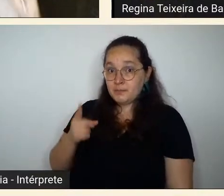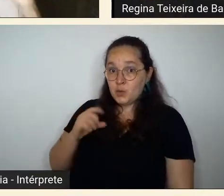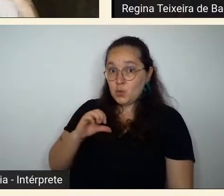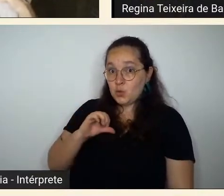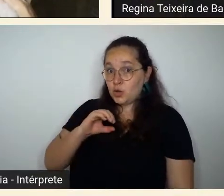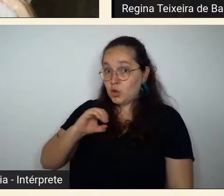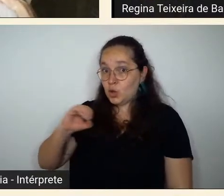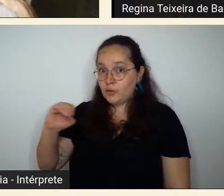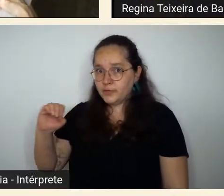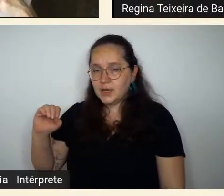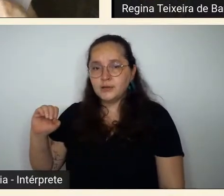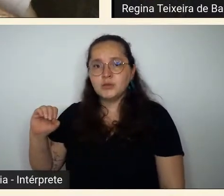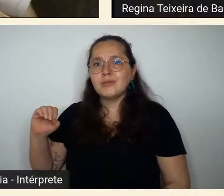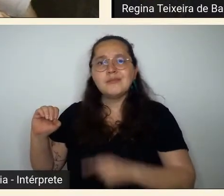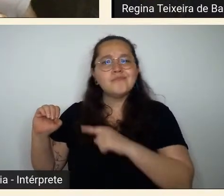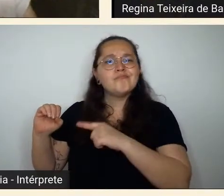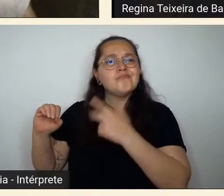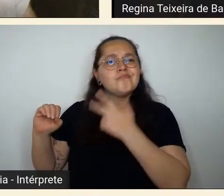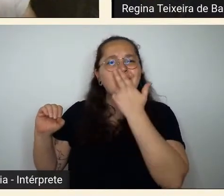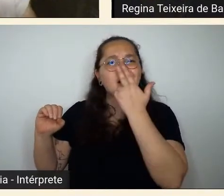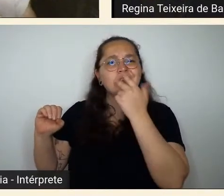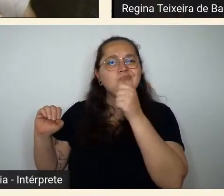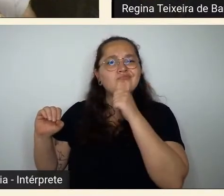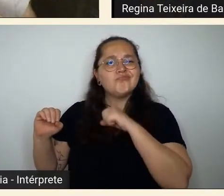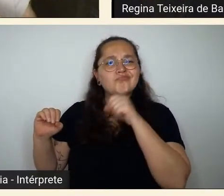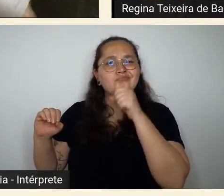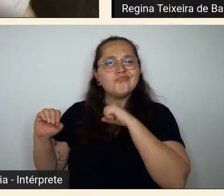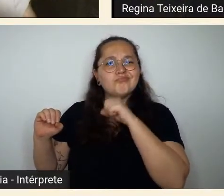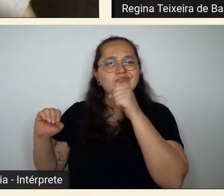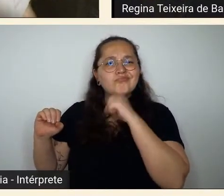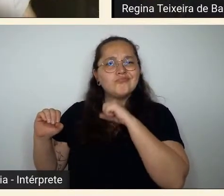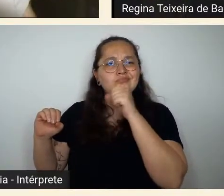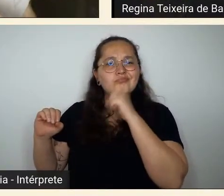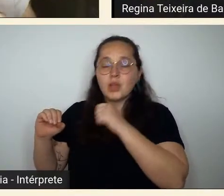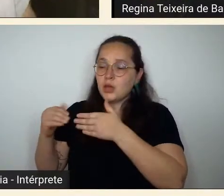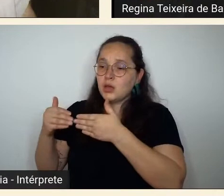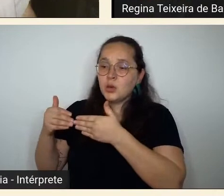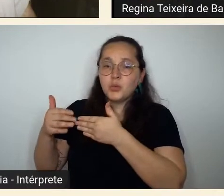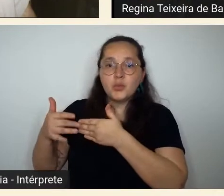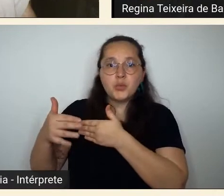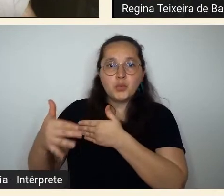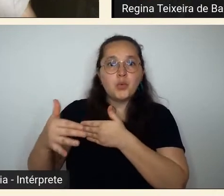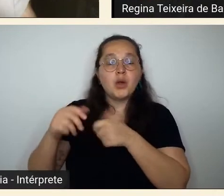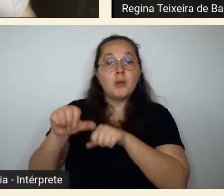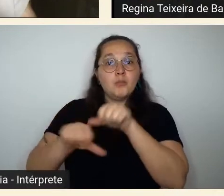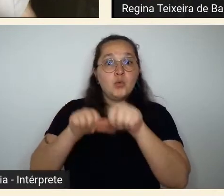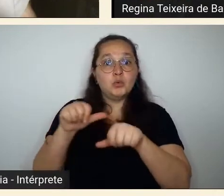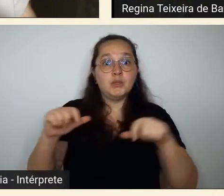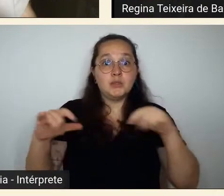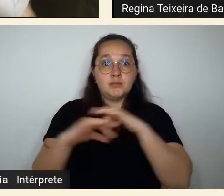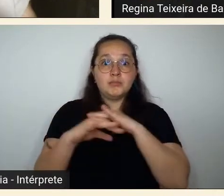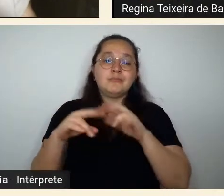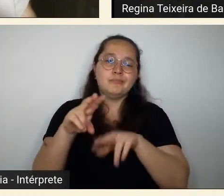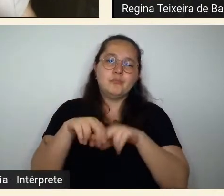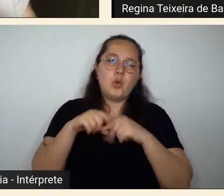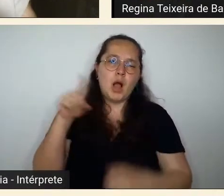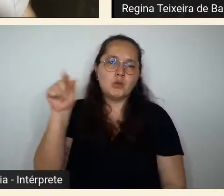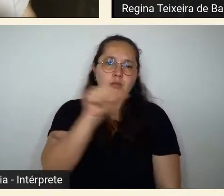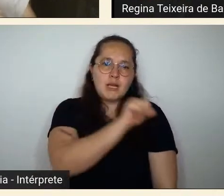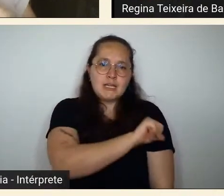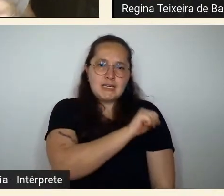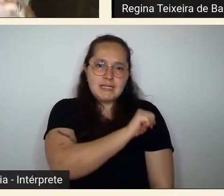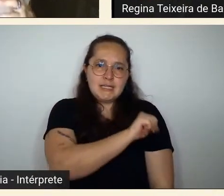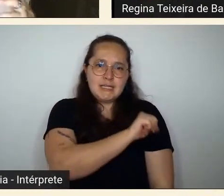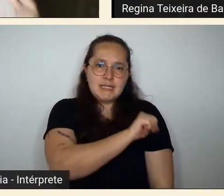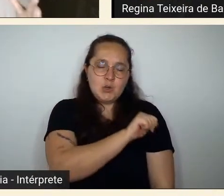atrasado e de repente seja as mudanças urbanas que aconteceram no Rio de Janeiro a partir